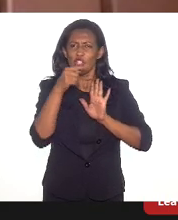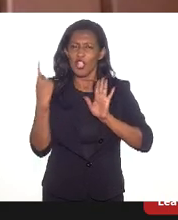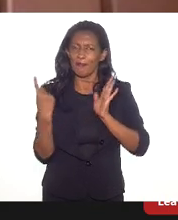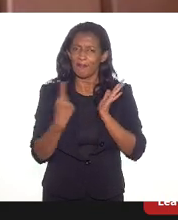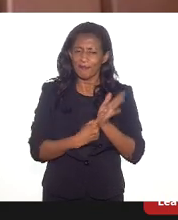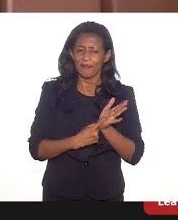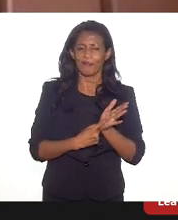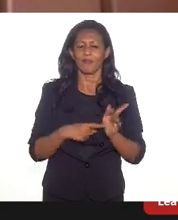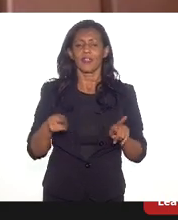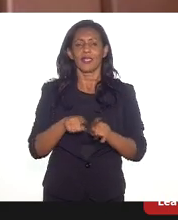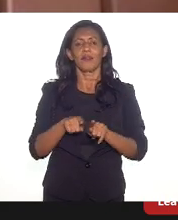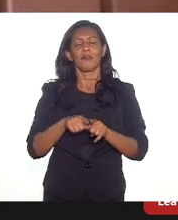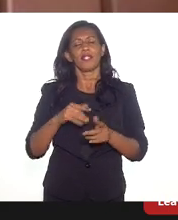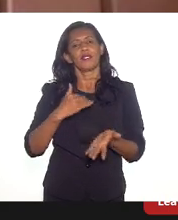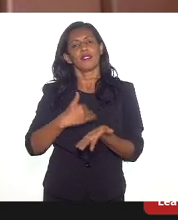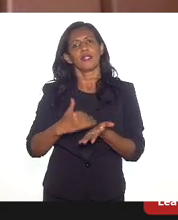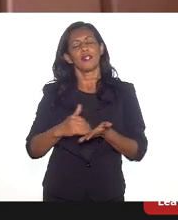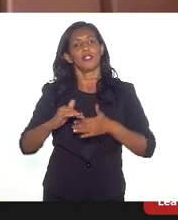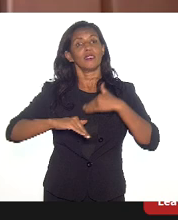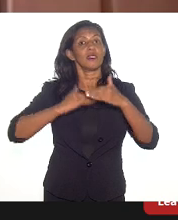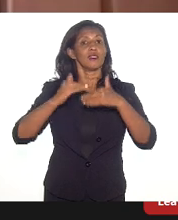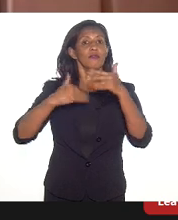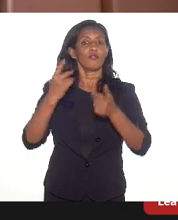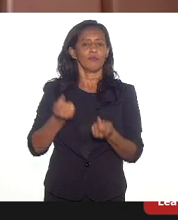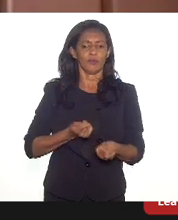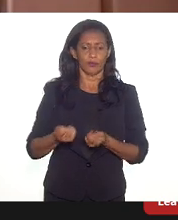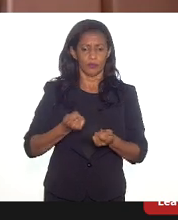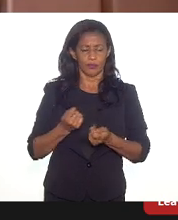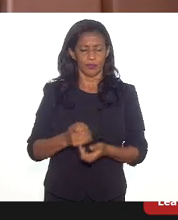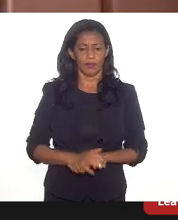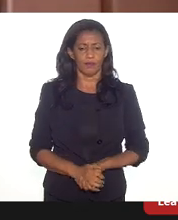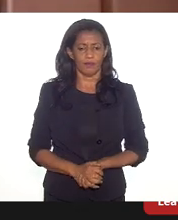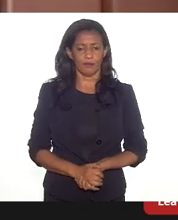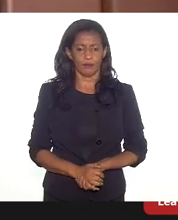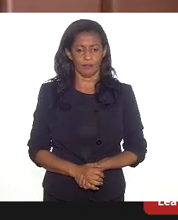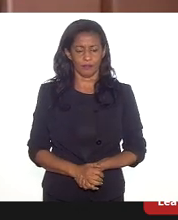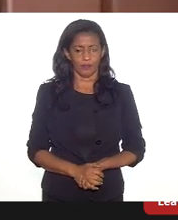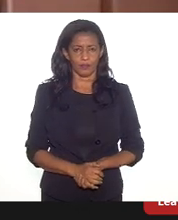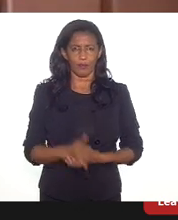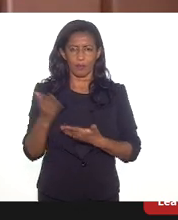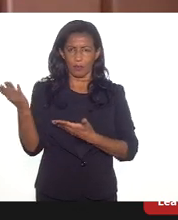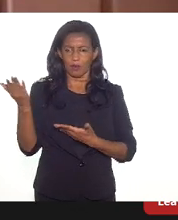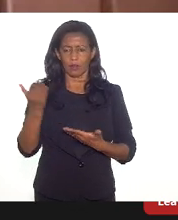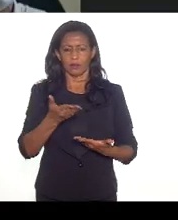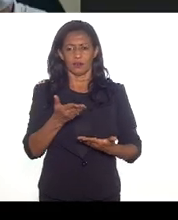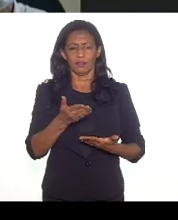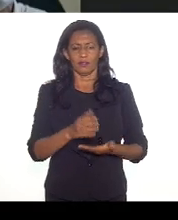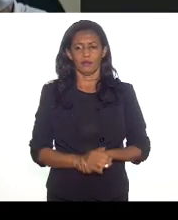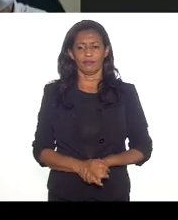a Secretaria de Desenvolvimento Econômico aqui, viu? Subsecretário, por gentileza.